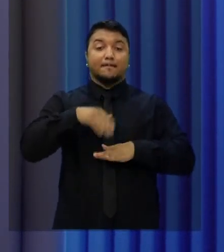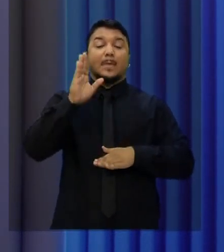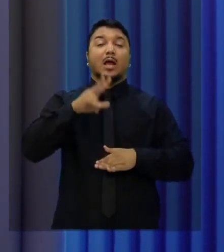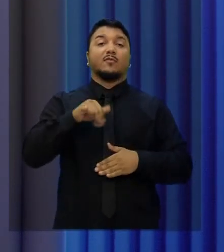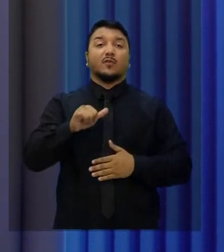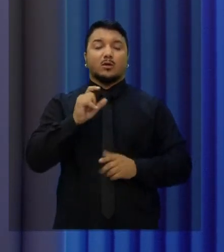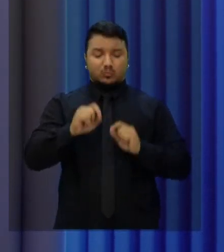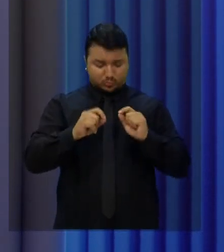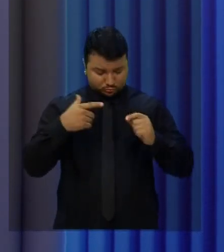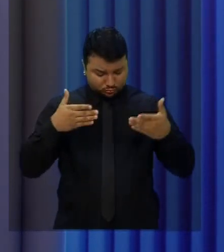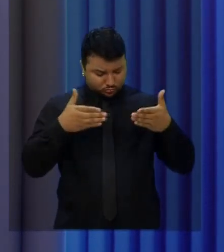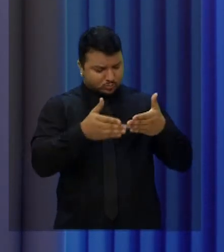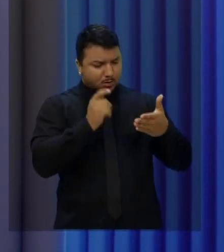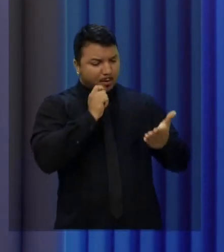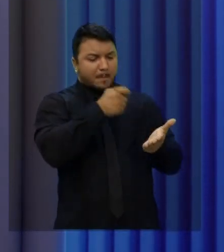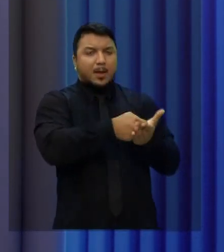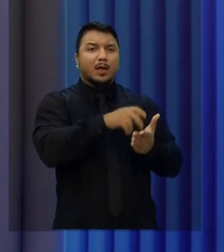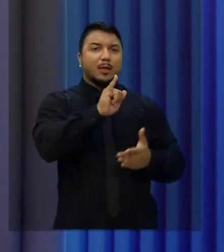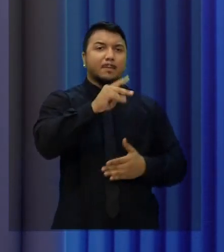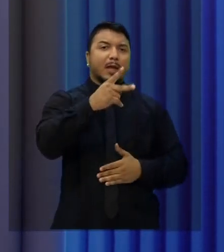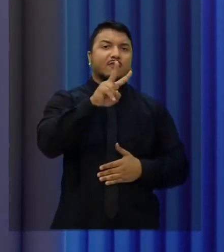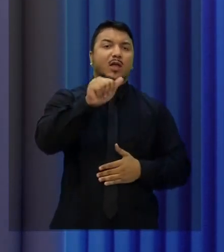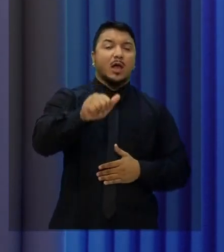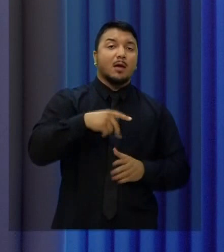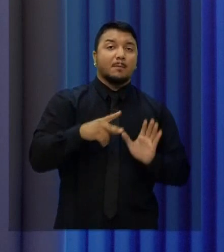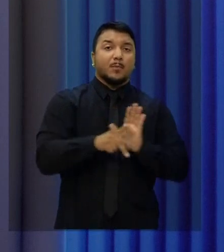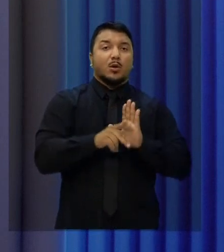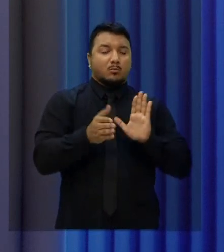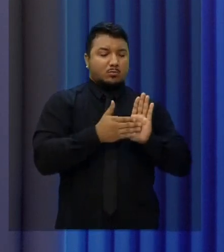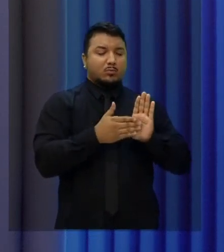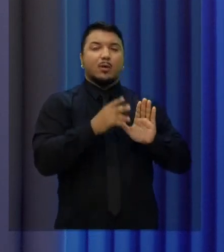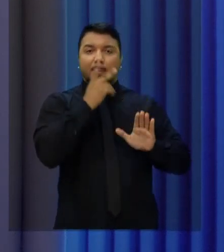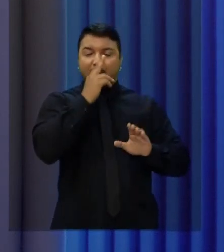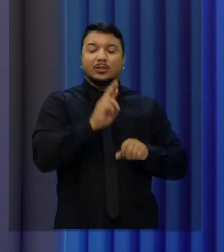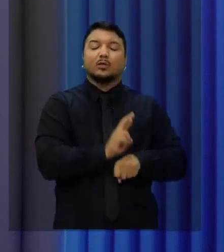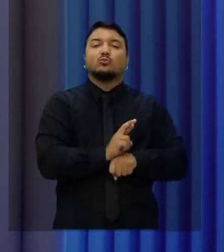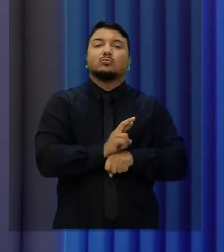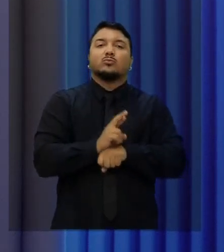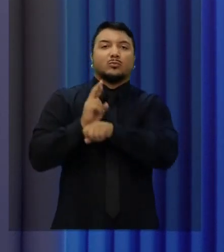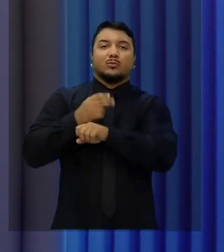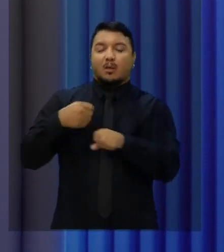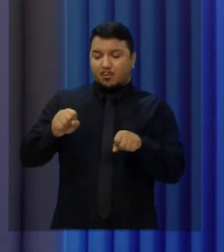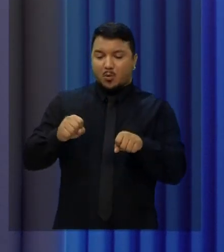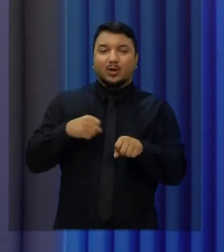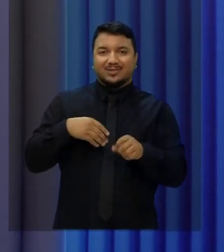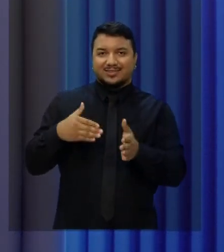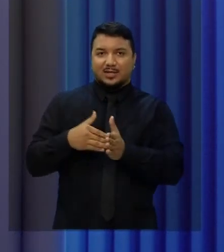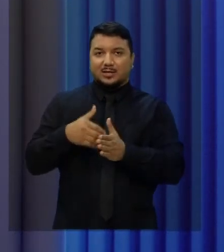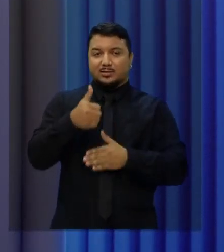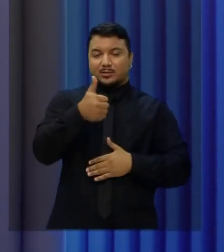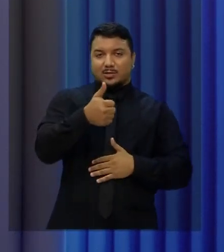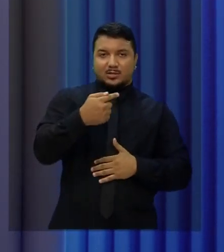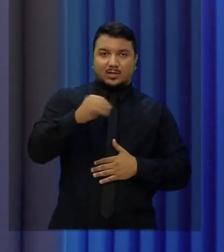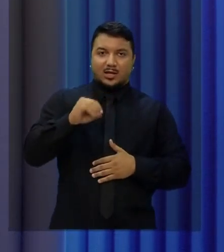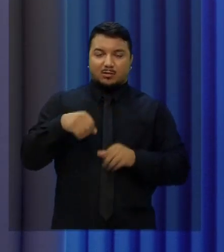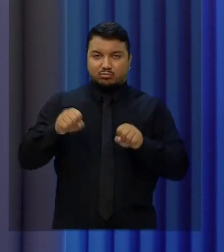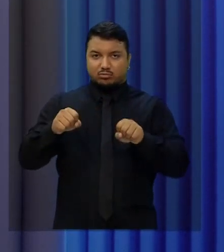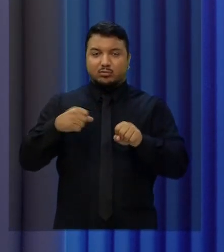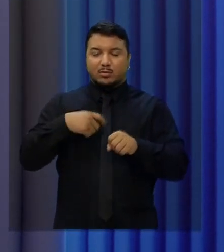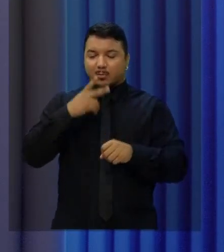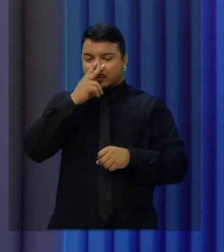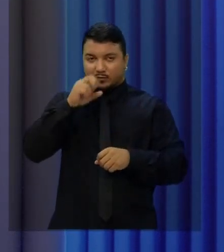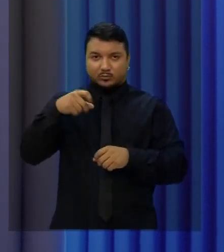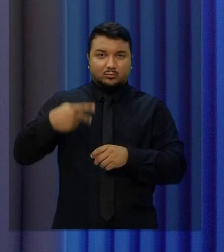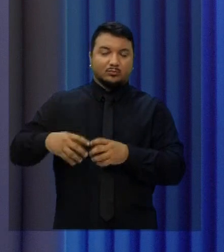garantir a isenção do pagamento do IPVA para o proprietário de motocicleta até 170 cilindradas. Um milhão de cearenses serão